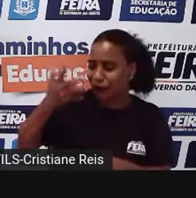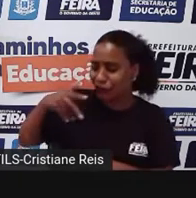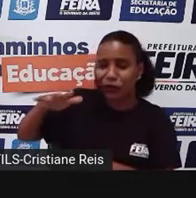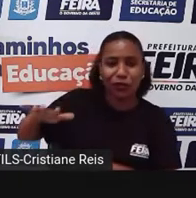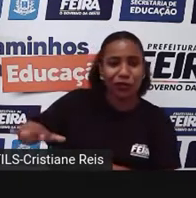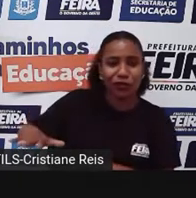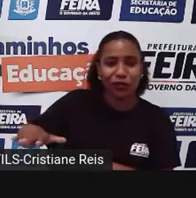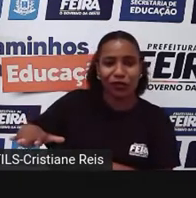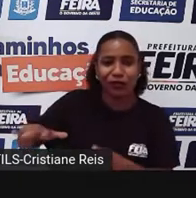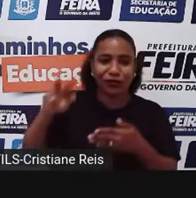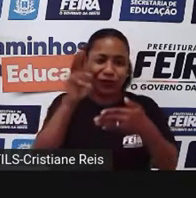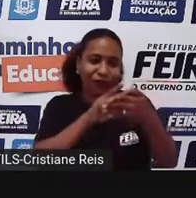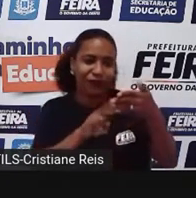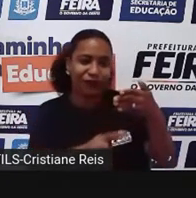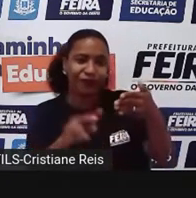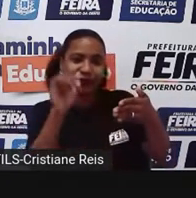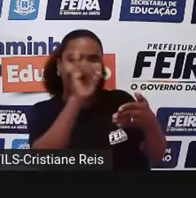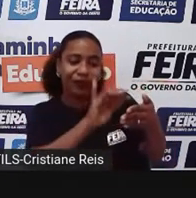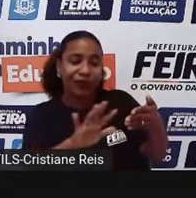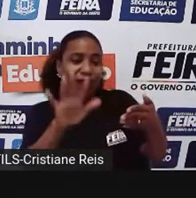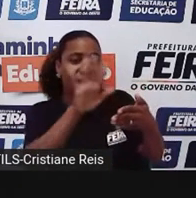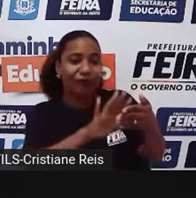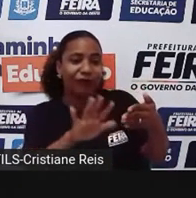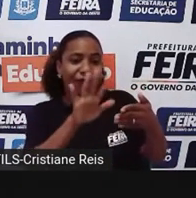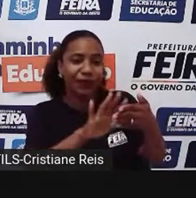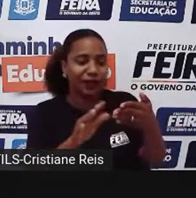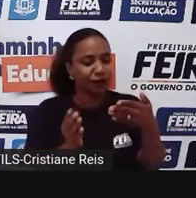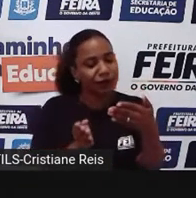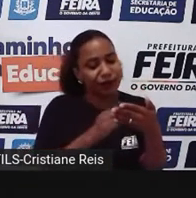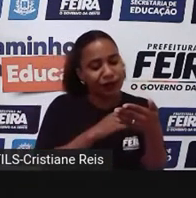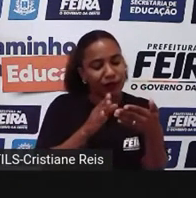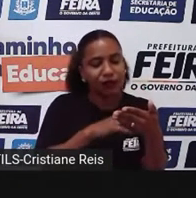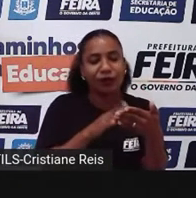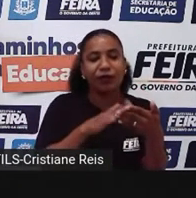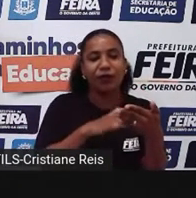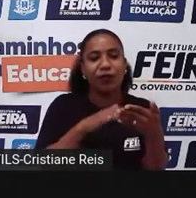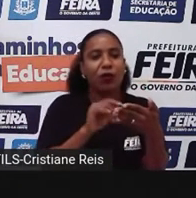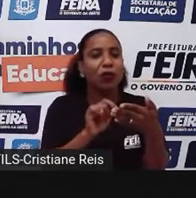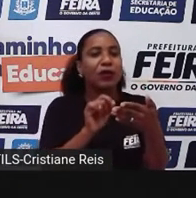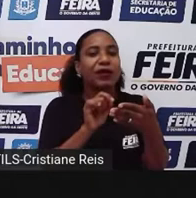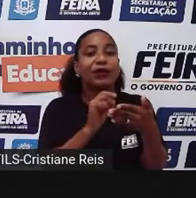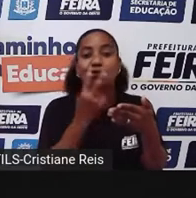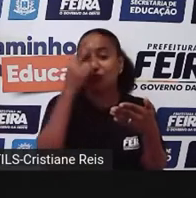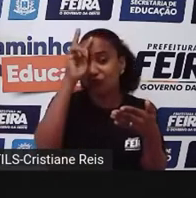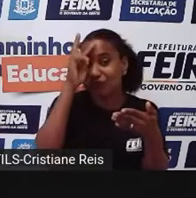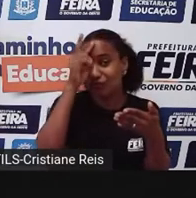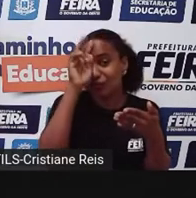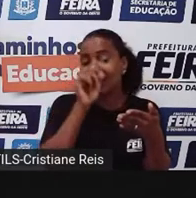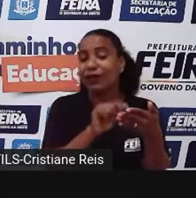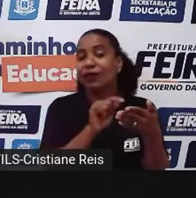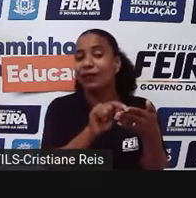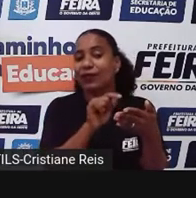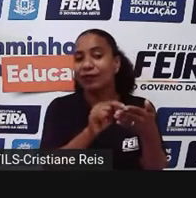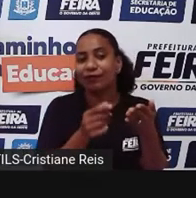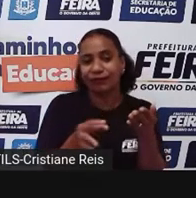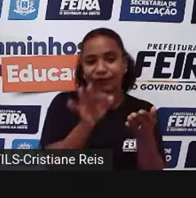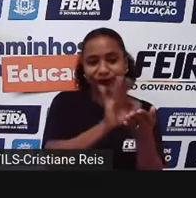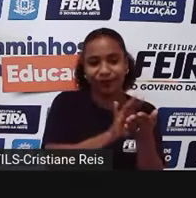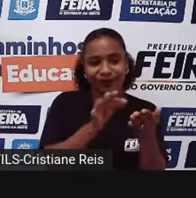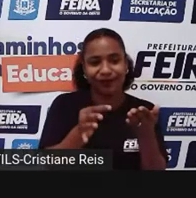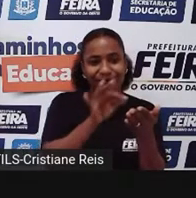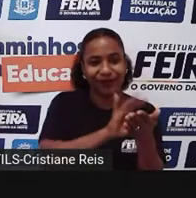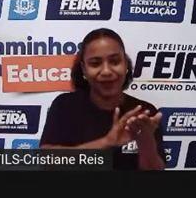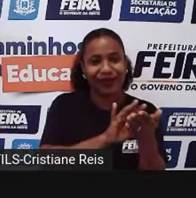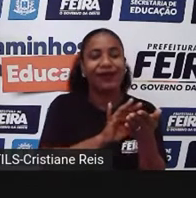ele sempre mostrava a magia dos livros, o que tinha atrás daquelas letras, quais as histórias que se contava. E contava pra gente, lia as